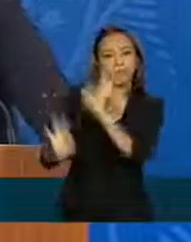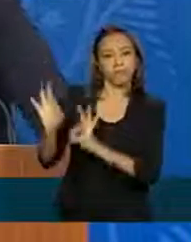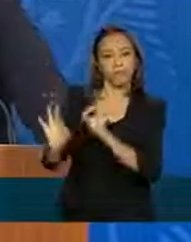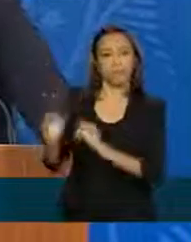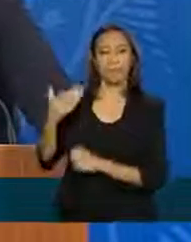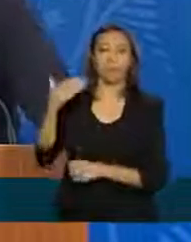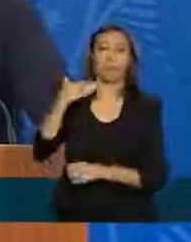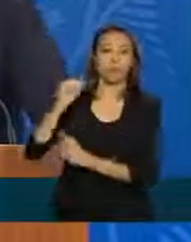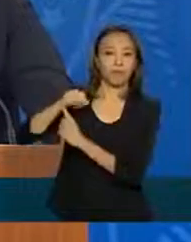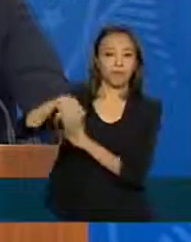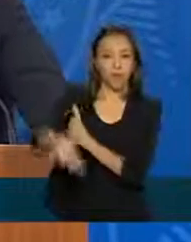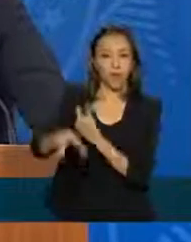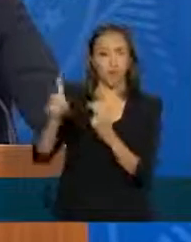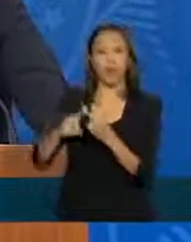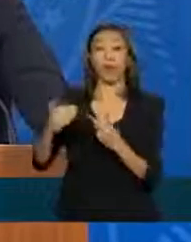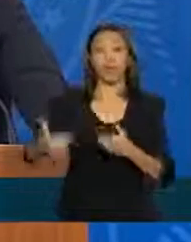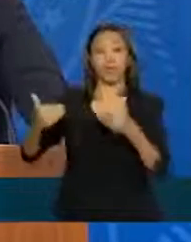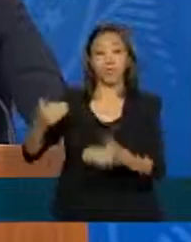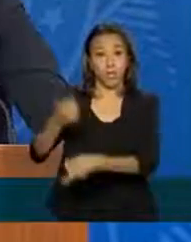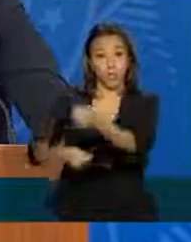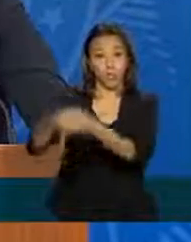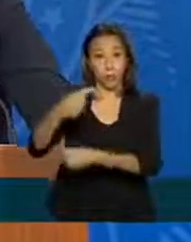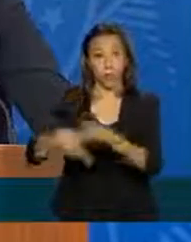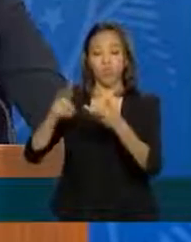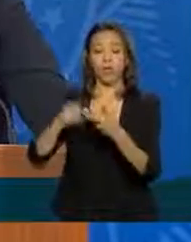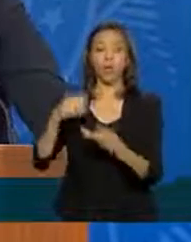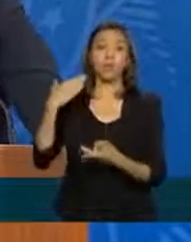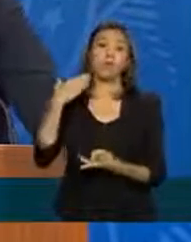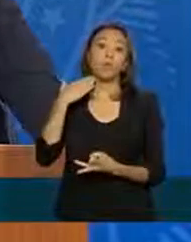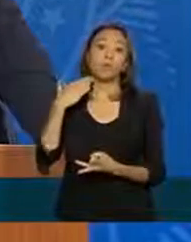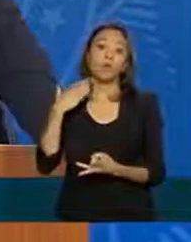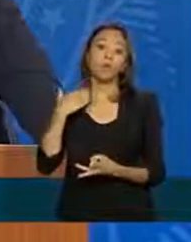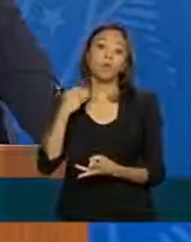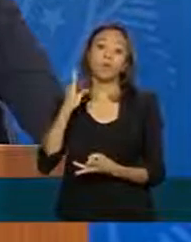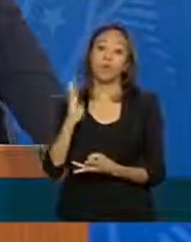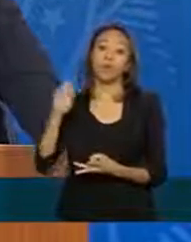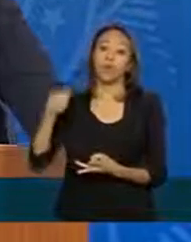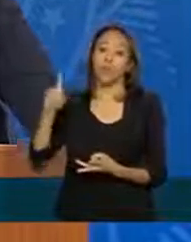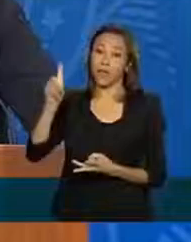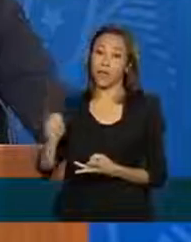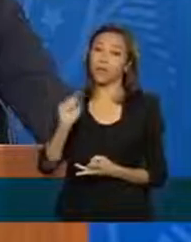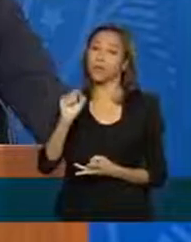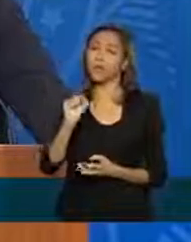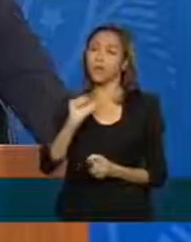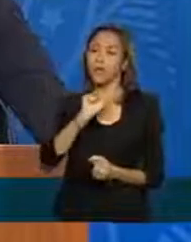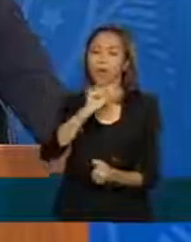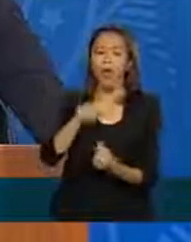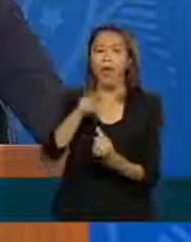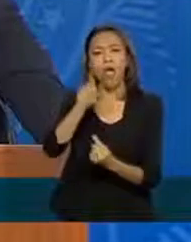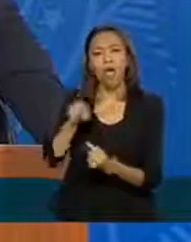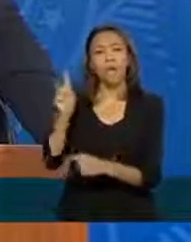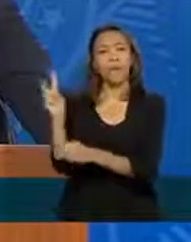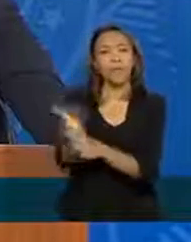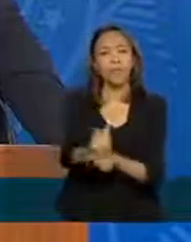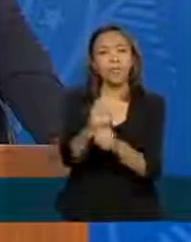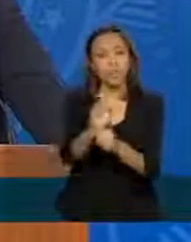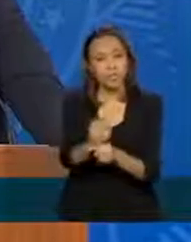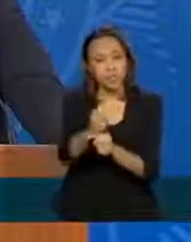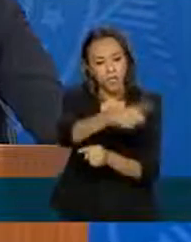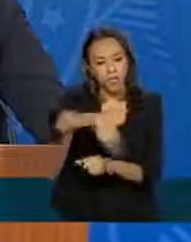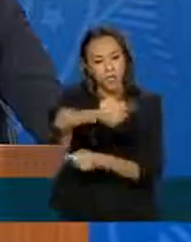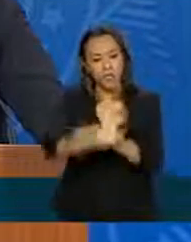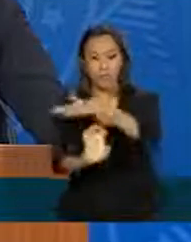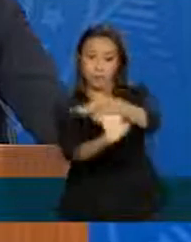Economia e BNDES. Ele prevê a disponibilização de uma linha de crédito emergencial para pequenas e médias empresas,